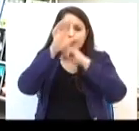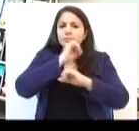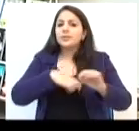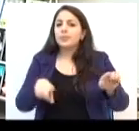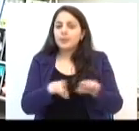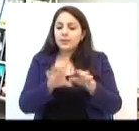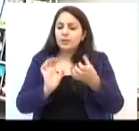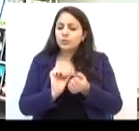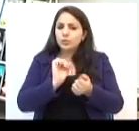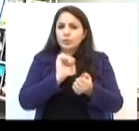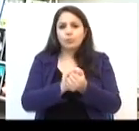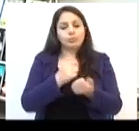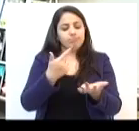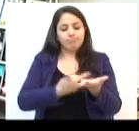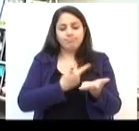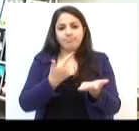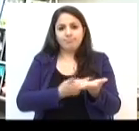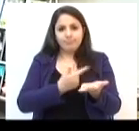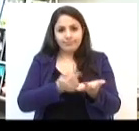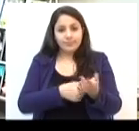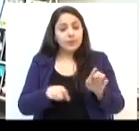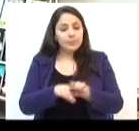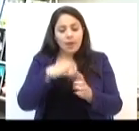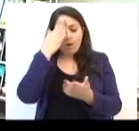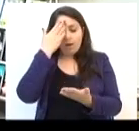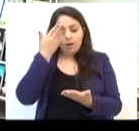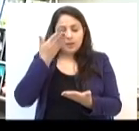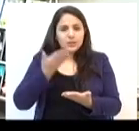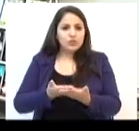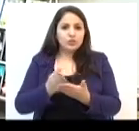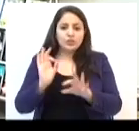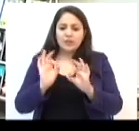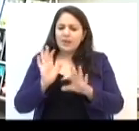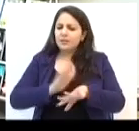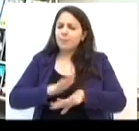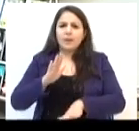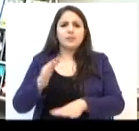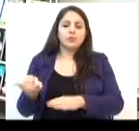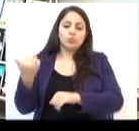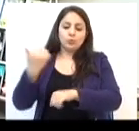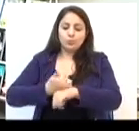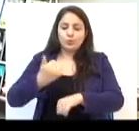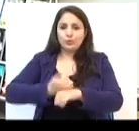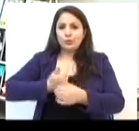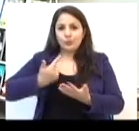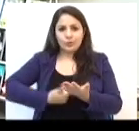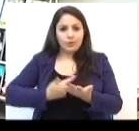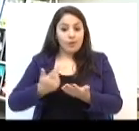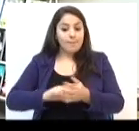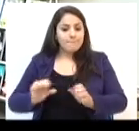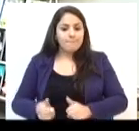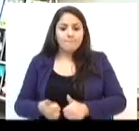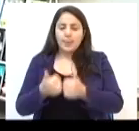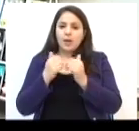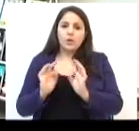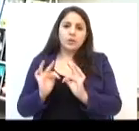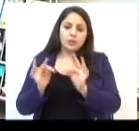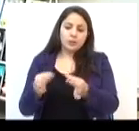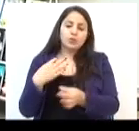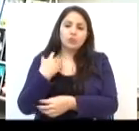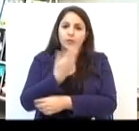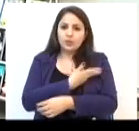aprendizado está justamente no livro. Eu acredito que nada vai substituir o livro. A melhor